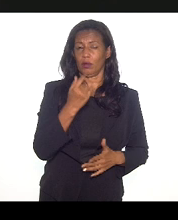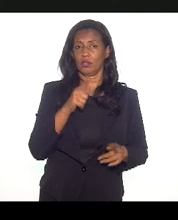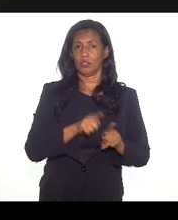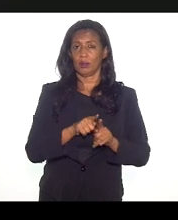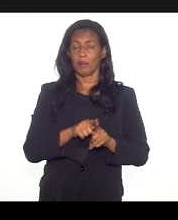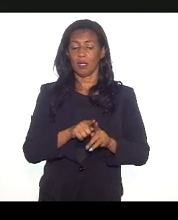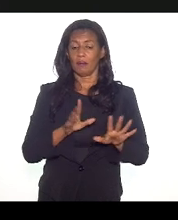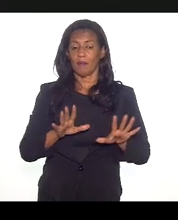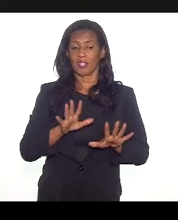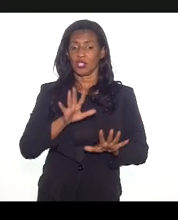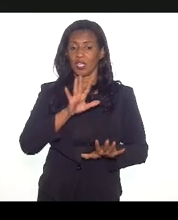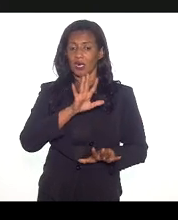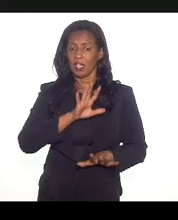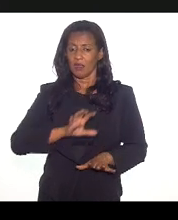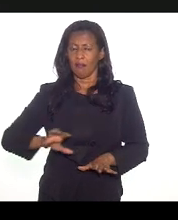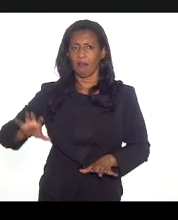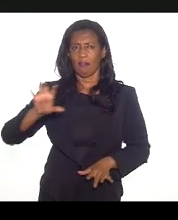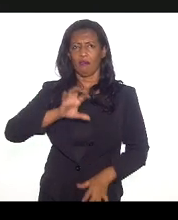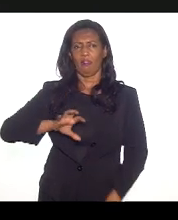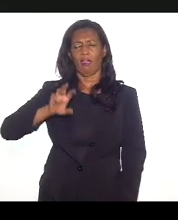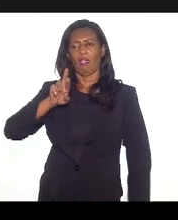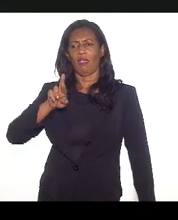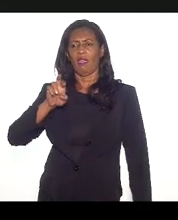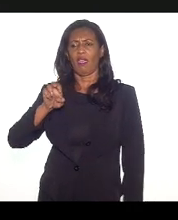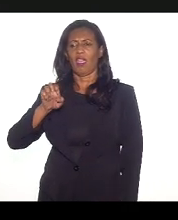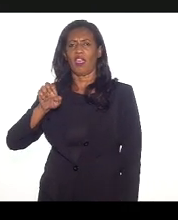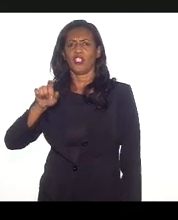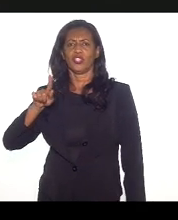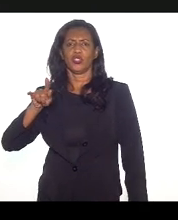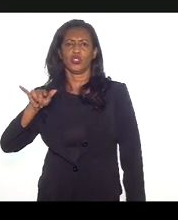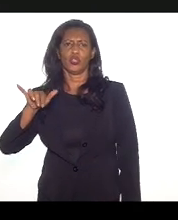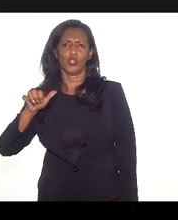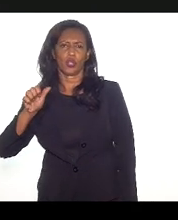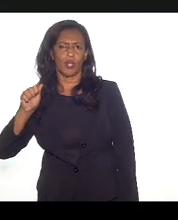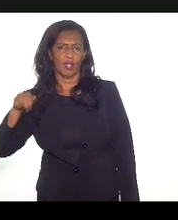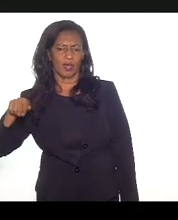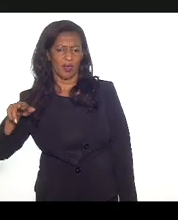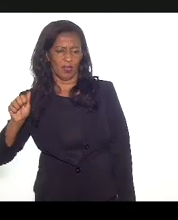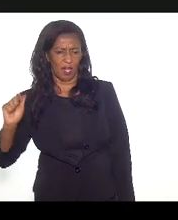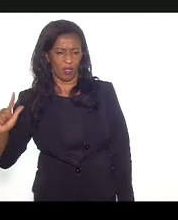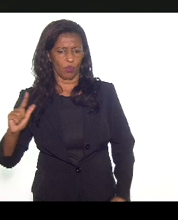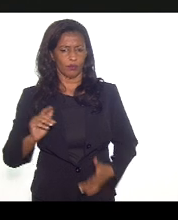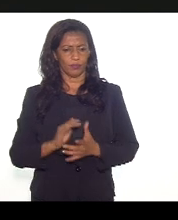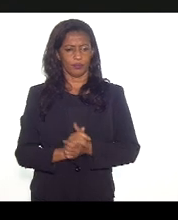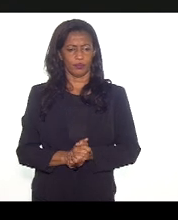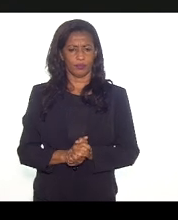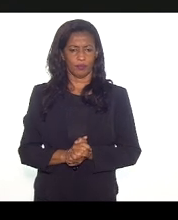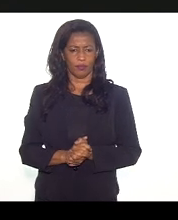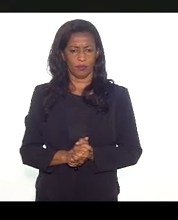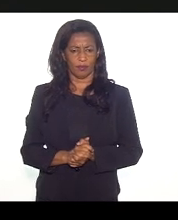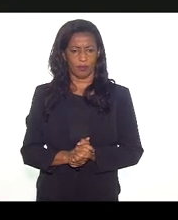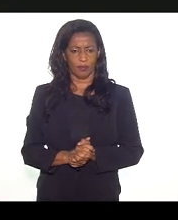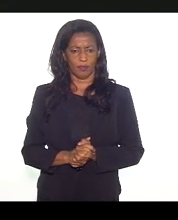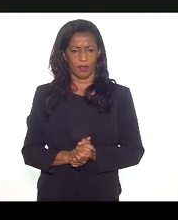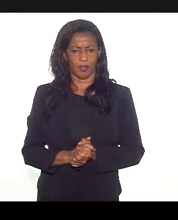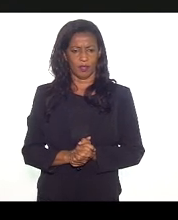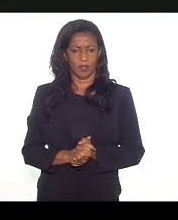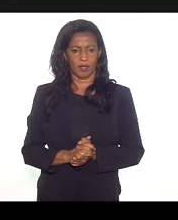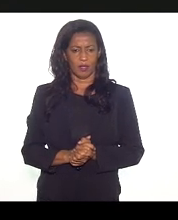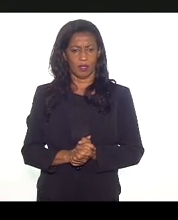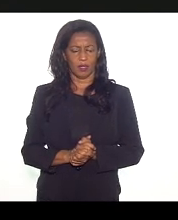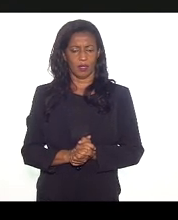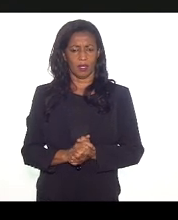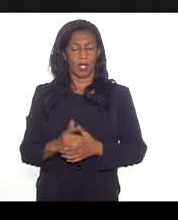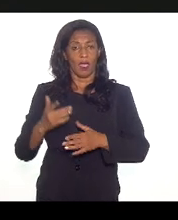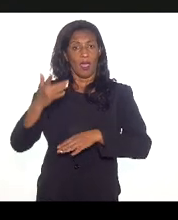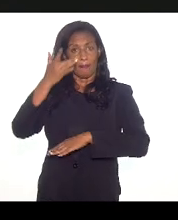regional, o recorte central é atividades indutoras e não indutoras. O que são atividades indutoras? São aquelas que podem